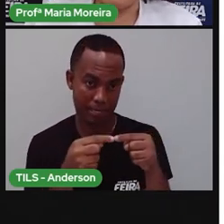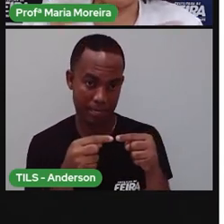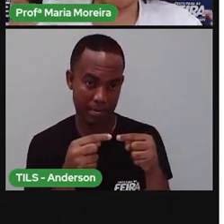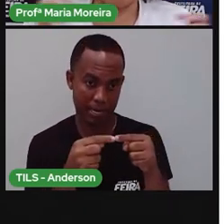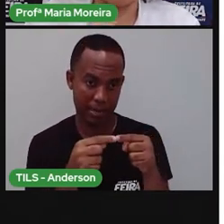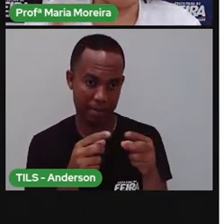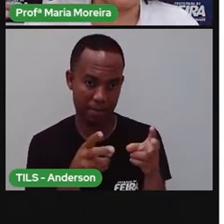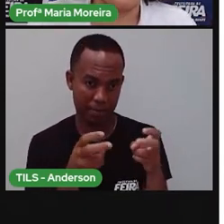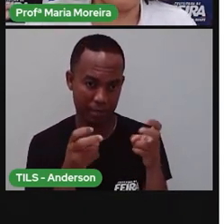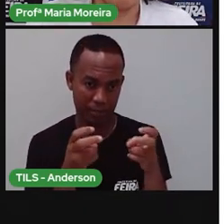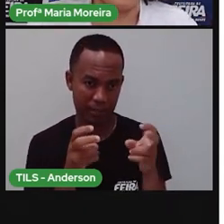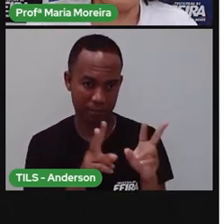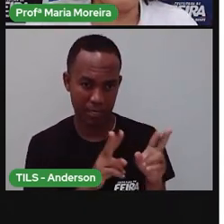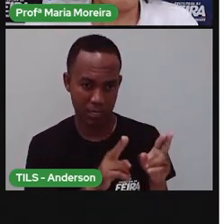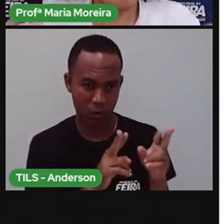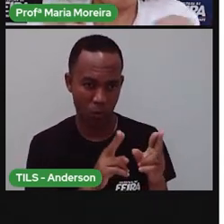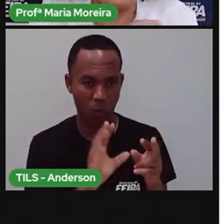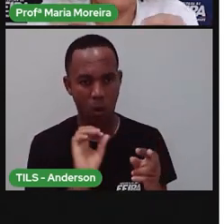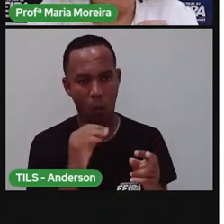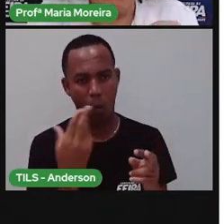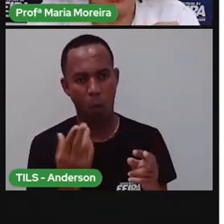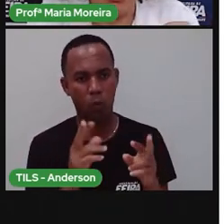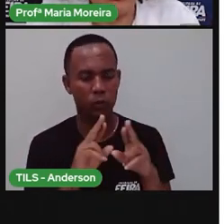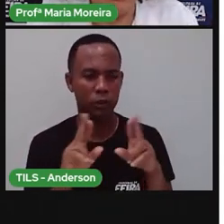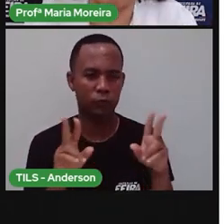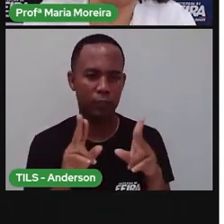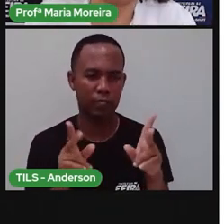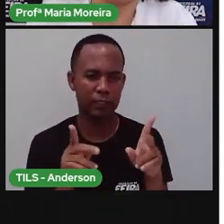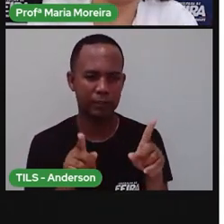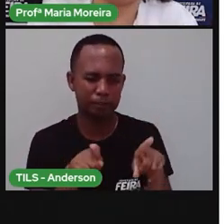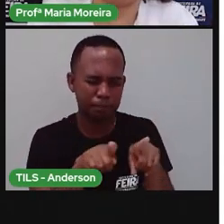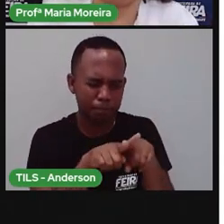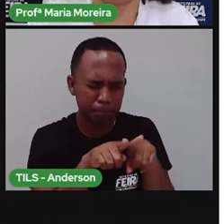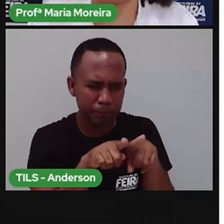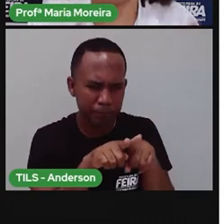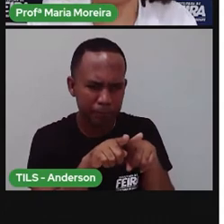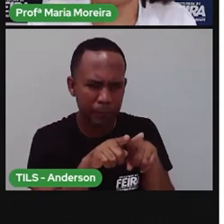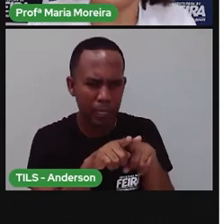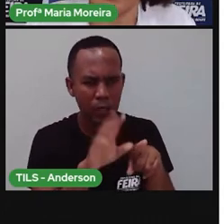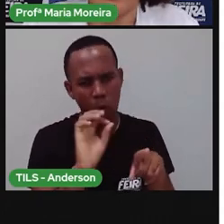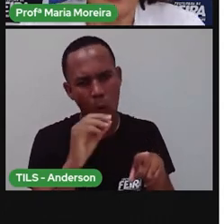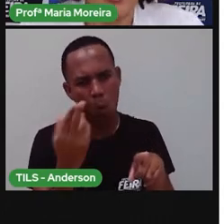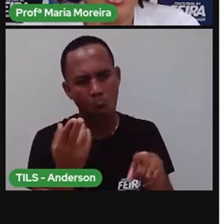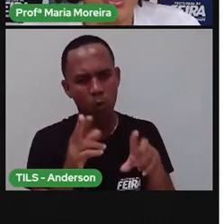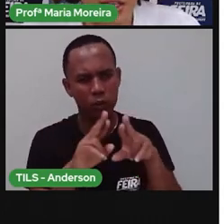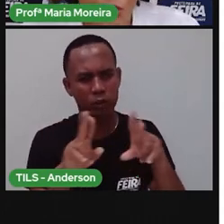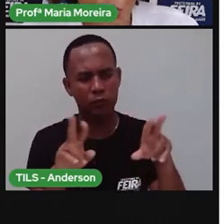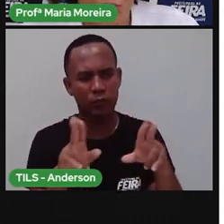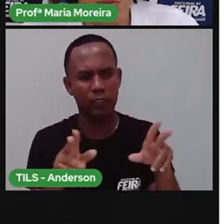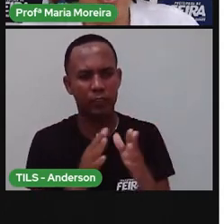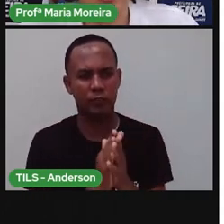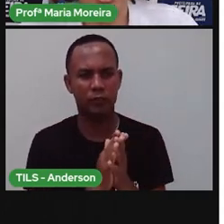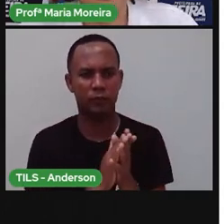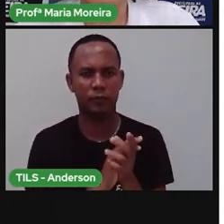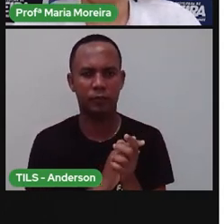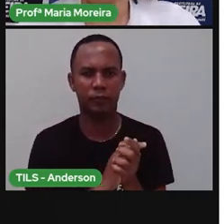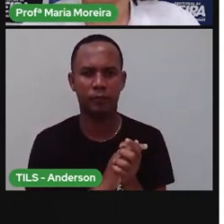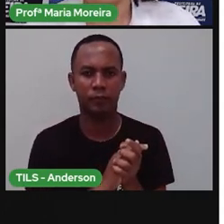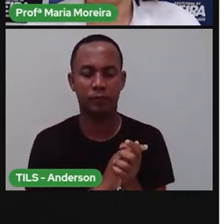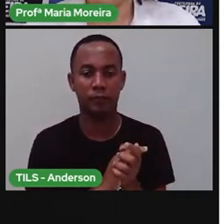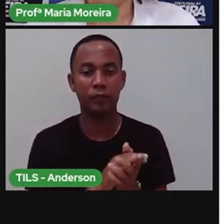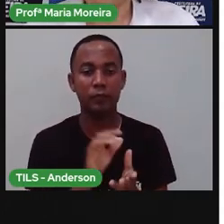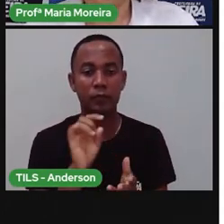e perceber se o som, ele é o quê? Tão próximo que chega a ser idêntico ou, às vezes, até idêntico, tá?